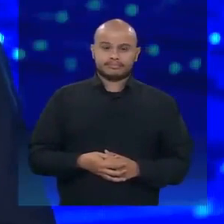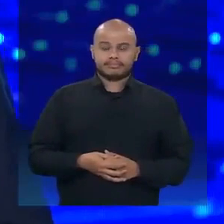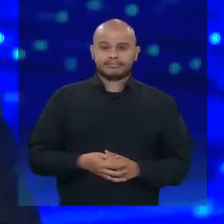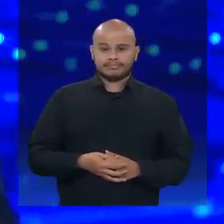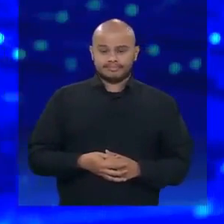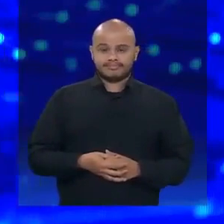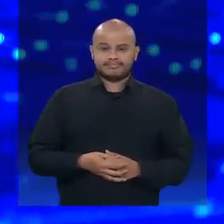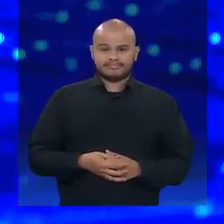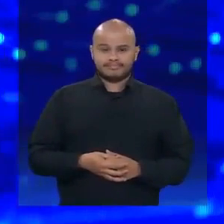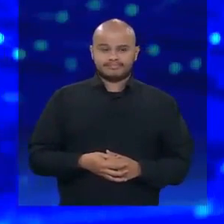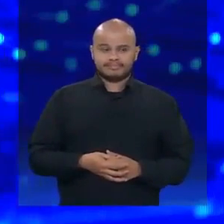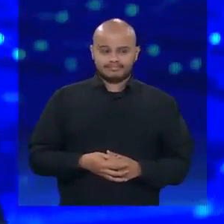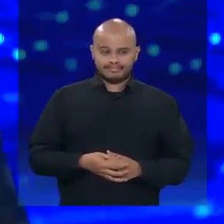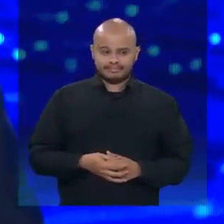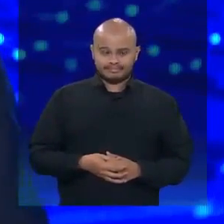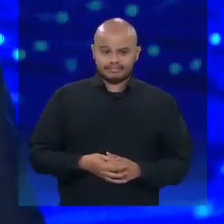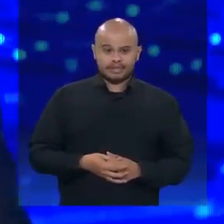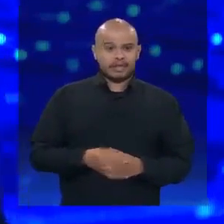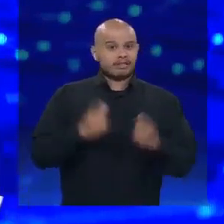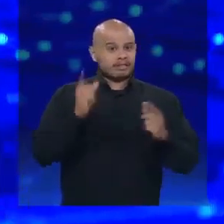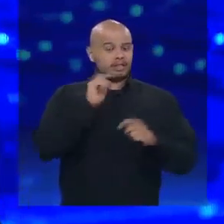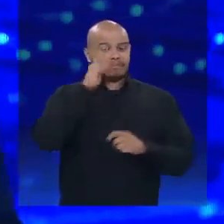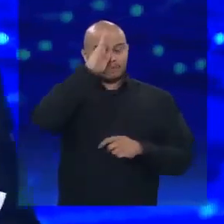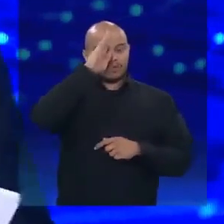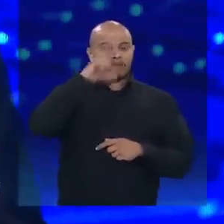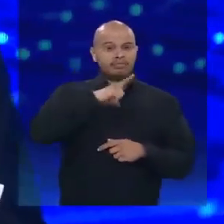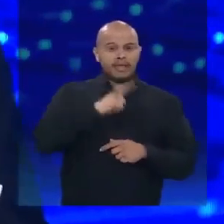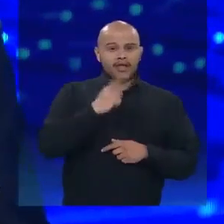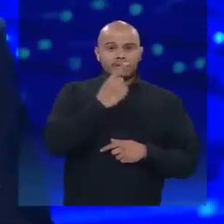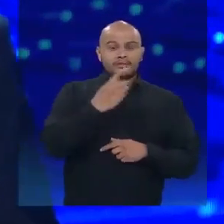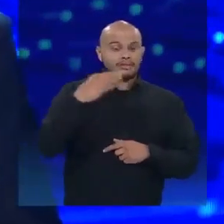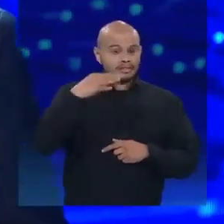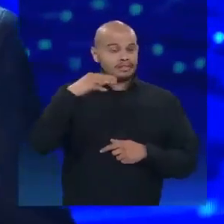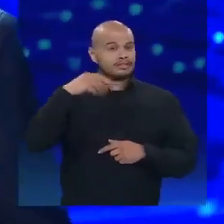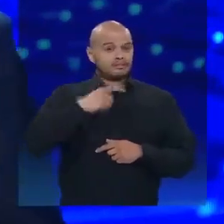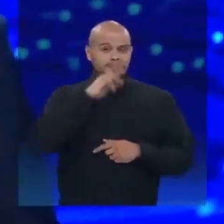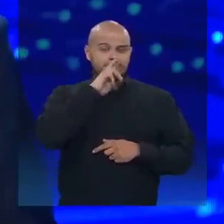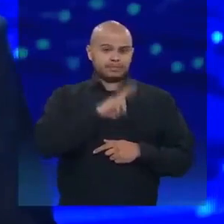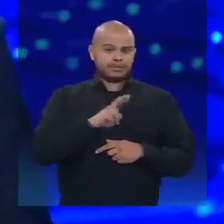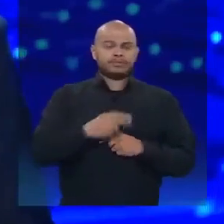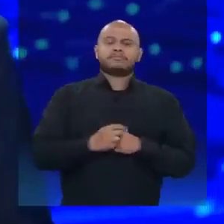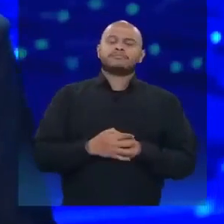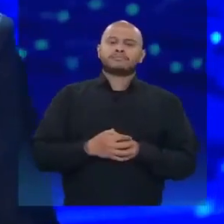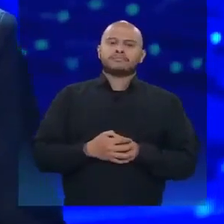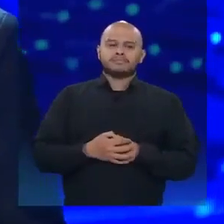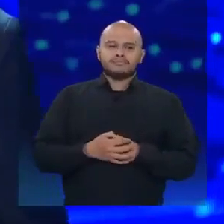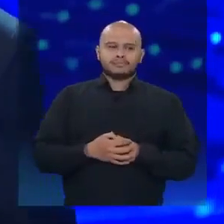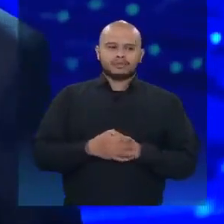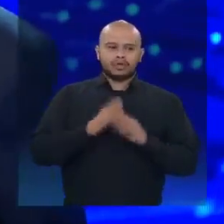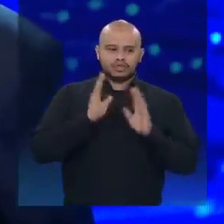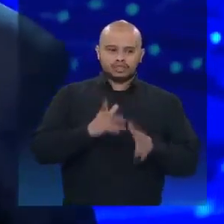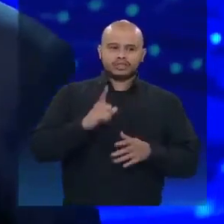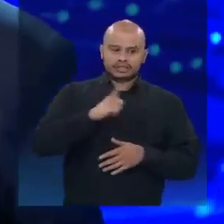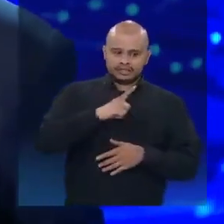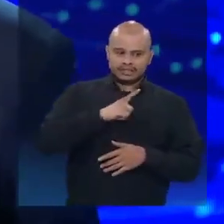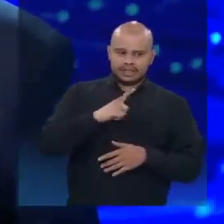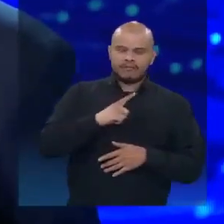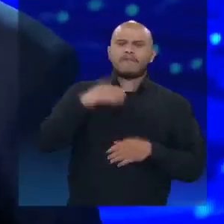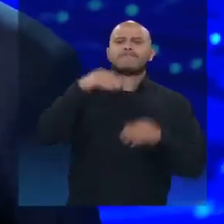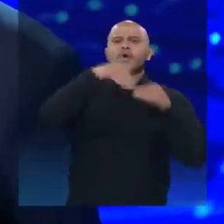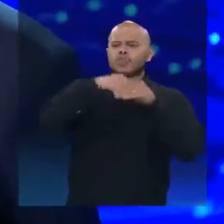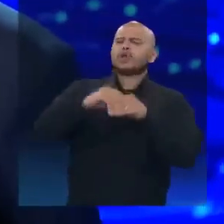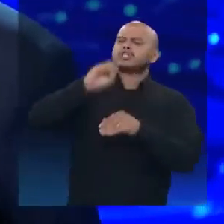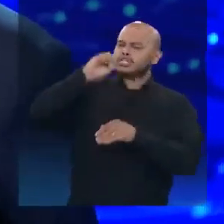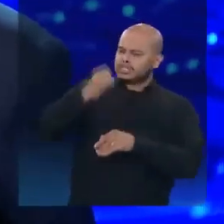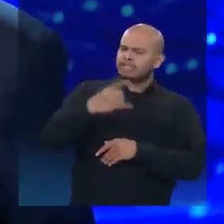Candidato Bolsonaro, o senhor tem R$ 1,30 para a sua réplica. Olha, o PT foi contra o R$ lá atrás, votou sim, para de mentir.